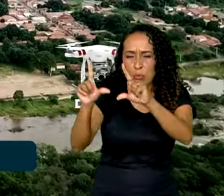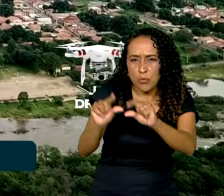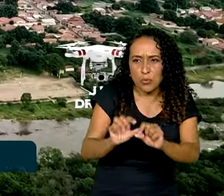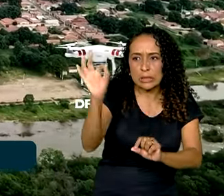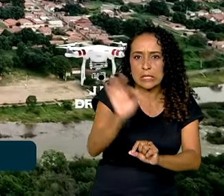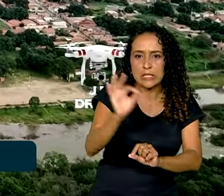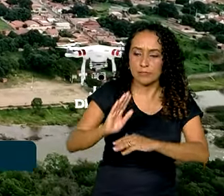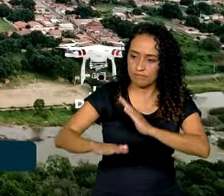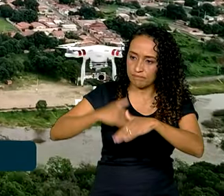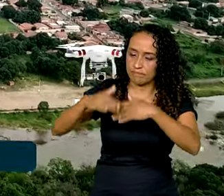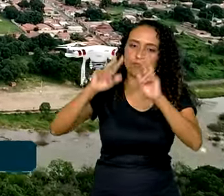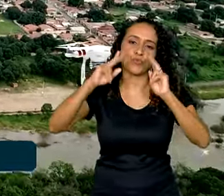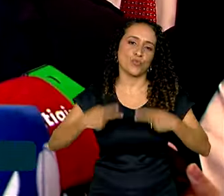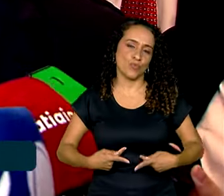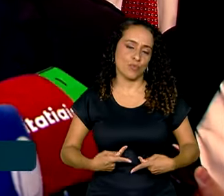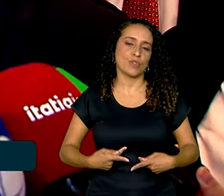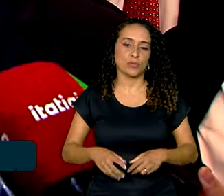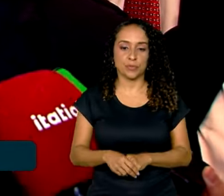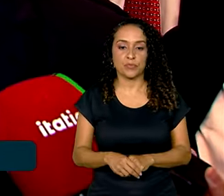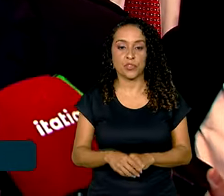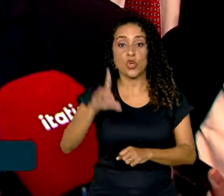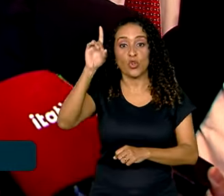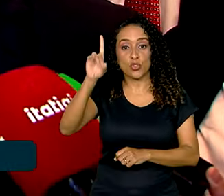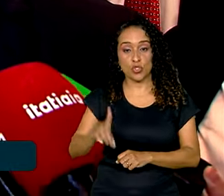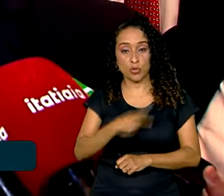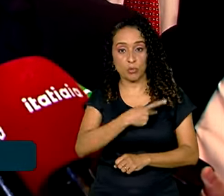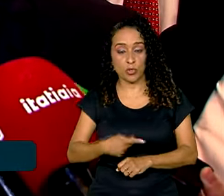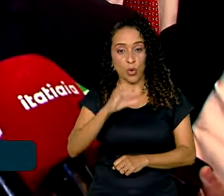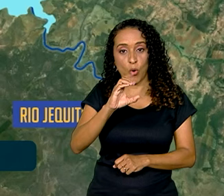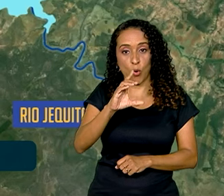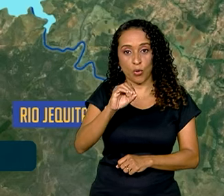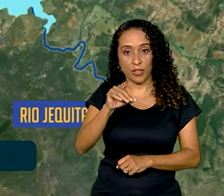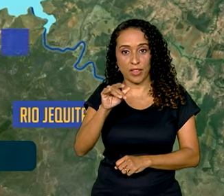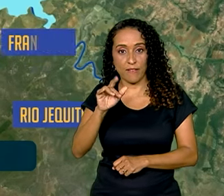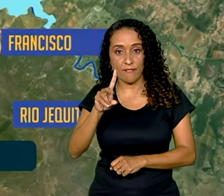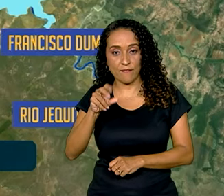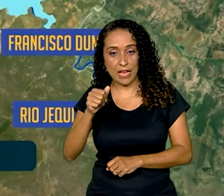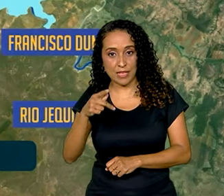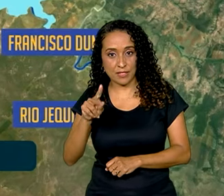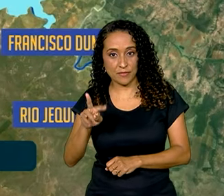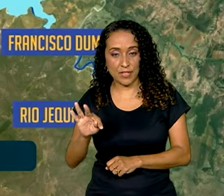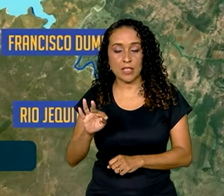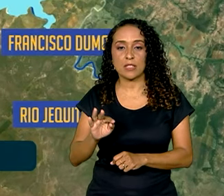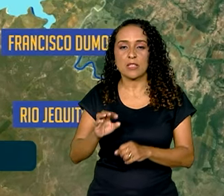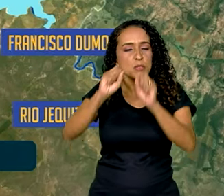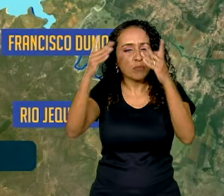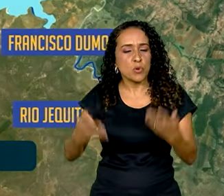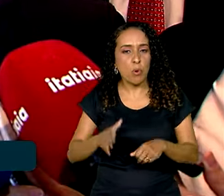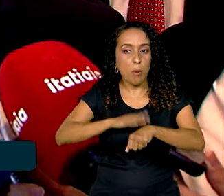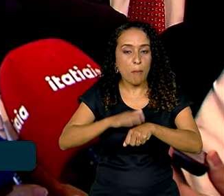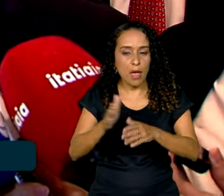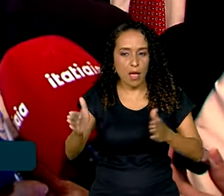índice de desenvolvimento humano do Estado. O diretor-presidente da Codevasf explicou sobre os prazos de execução do